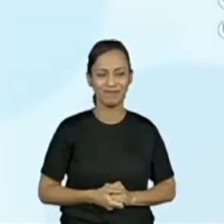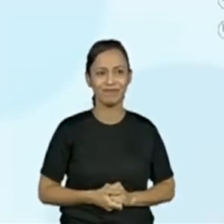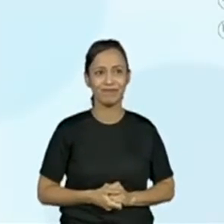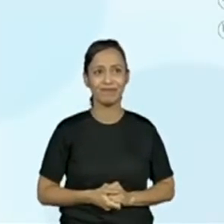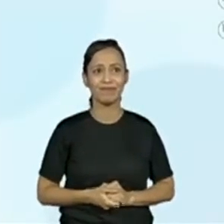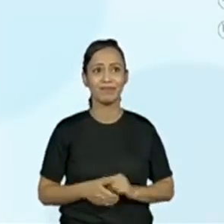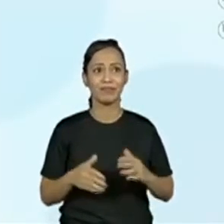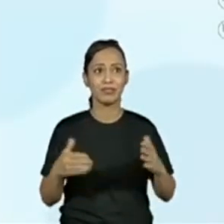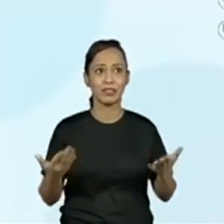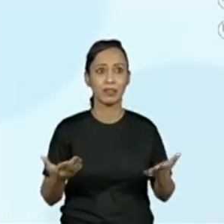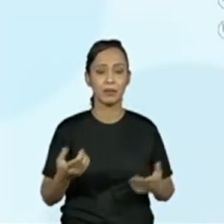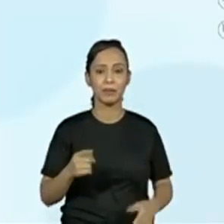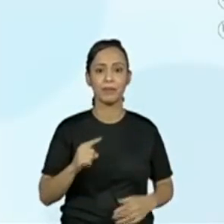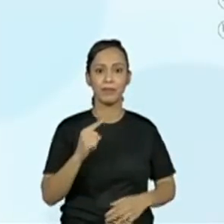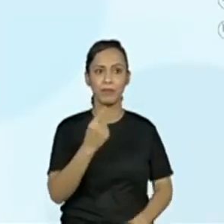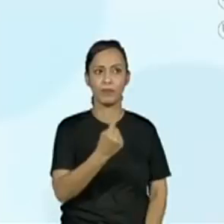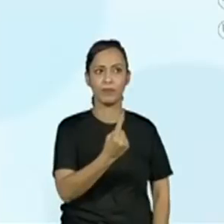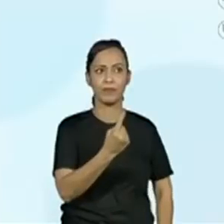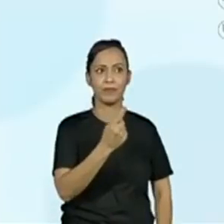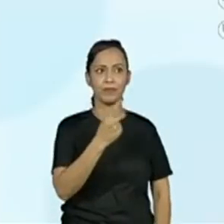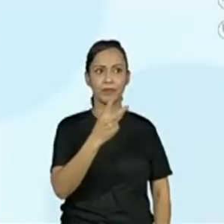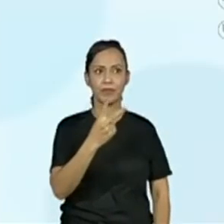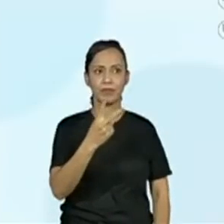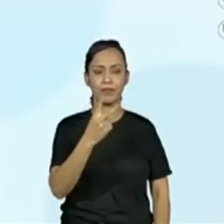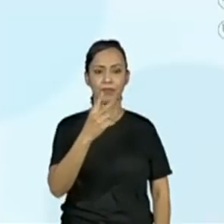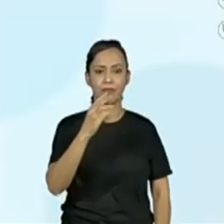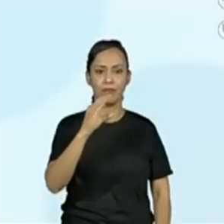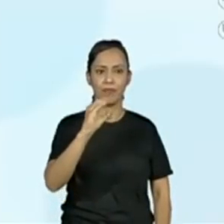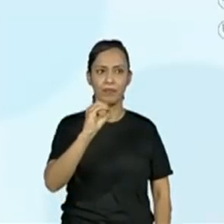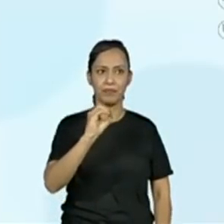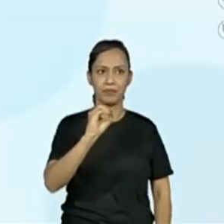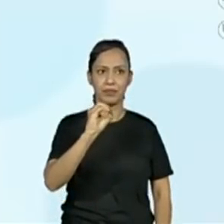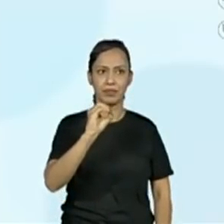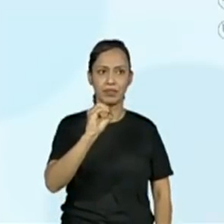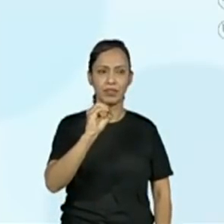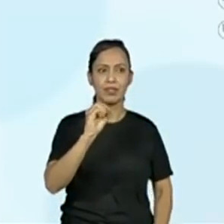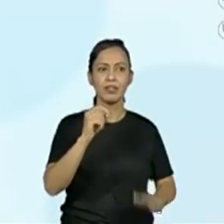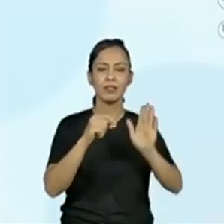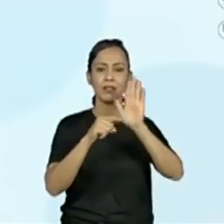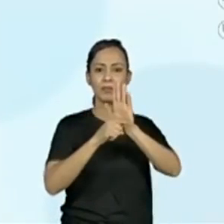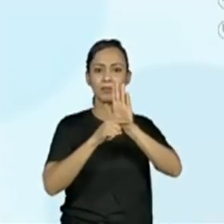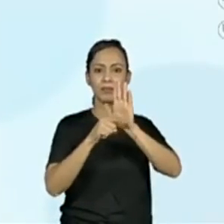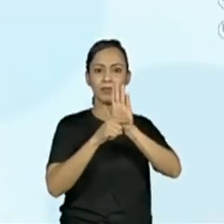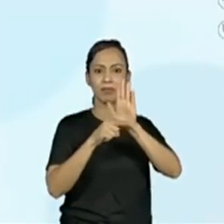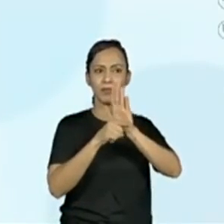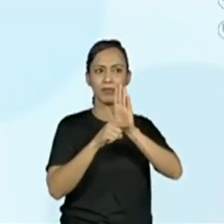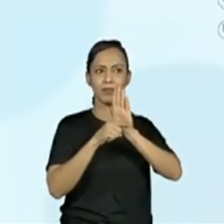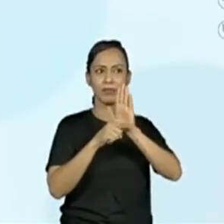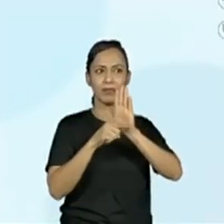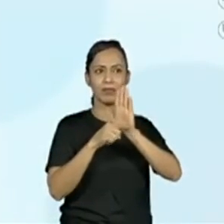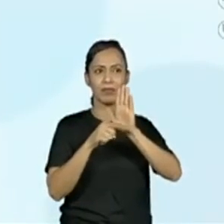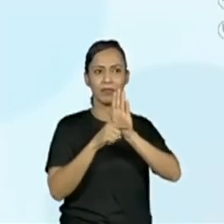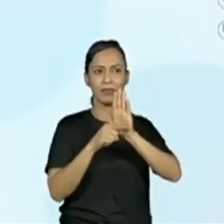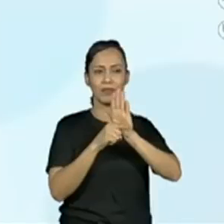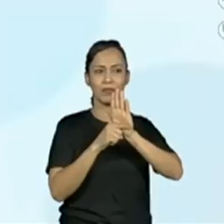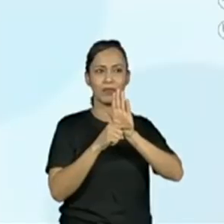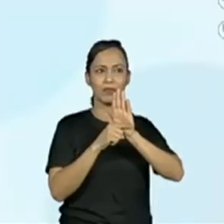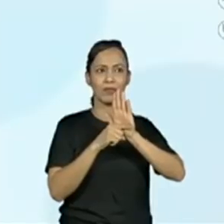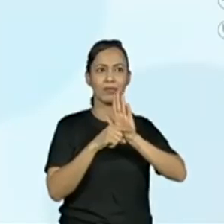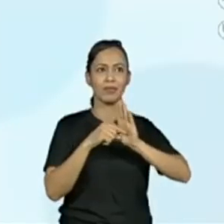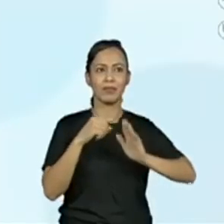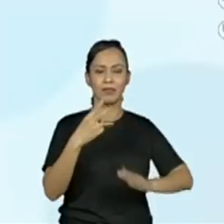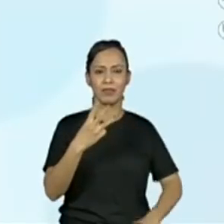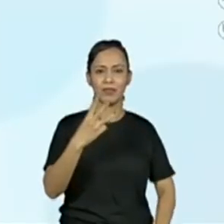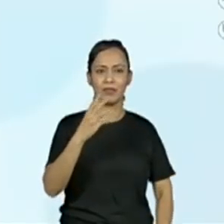considerei cada 10 que está contido no 30, não é? Exatamente. Então, logo, 120